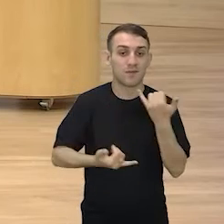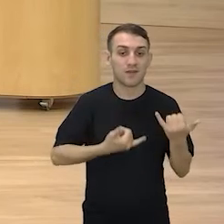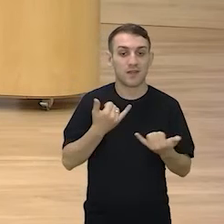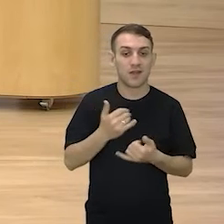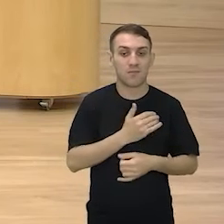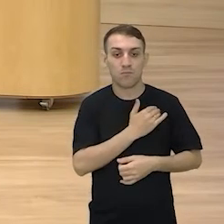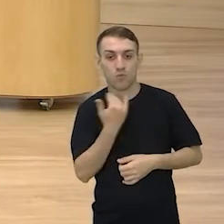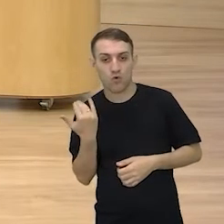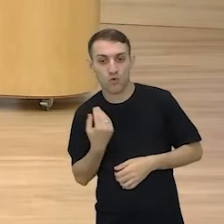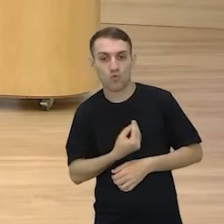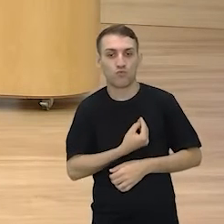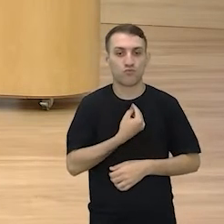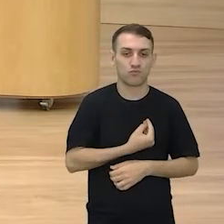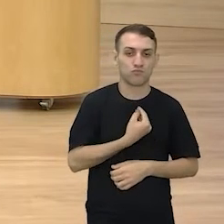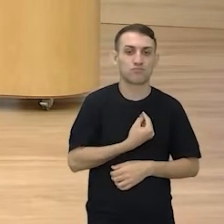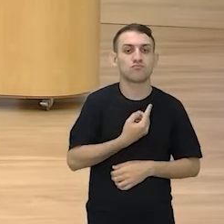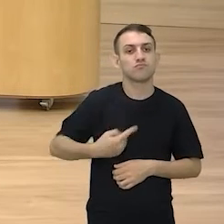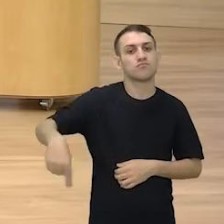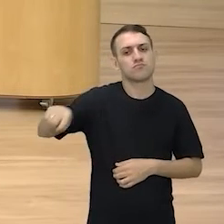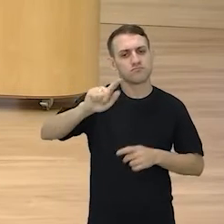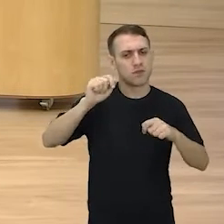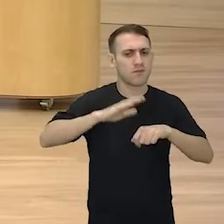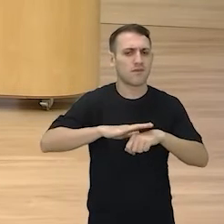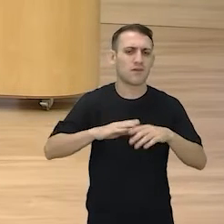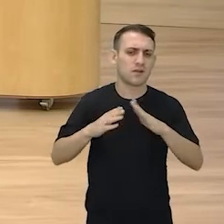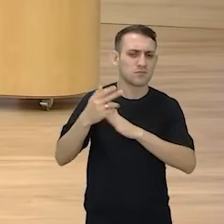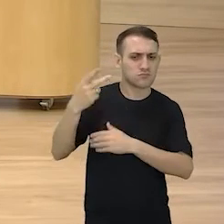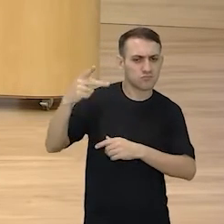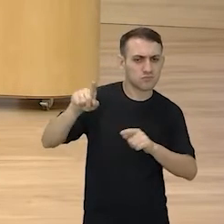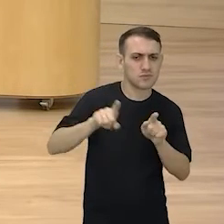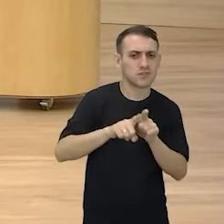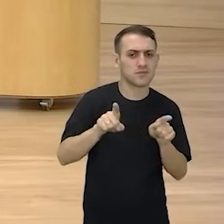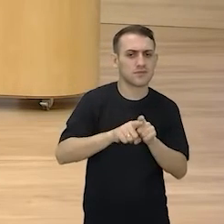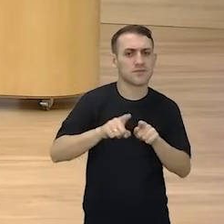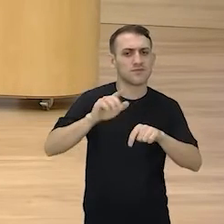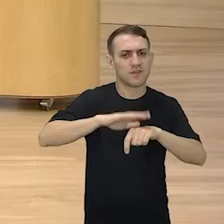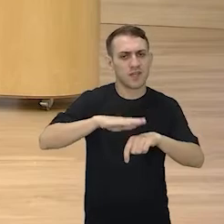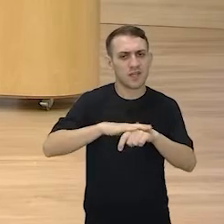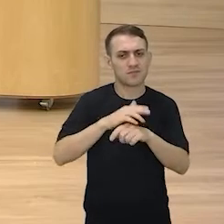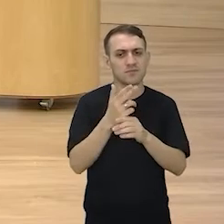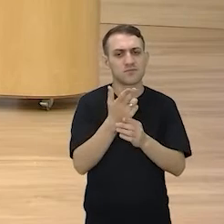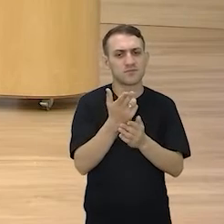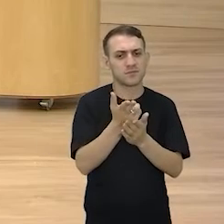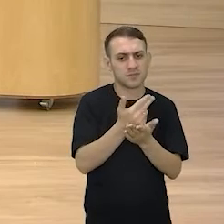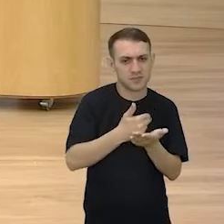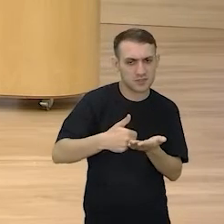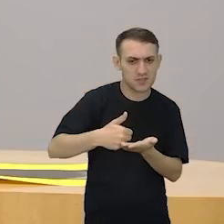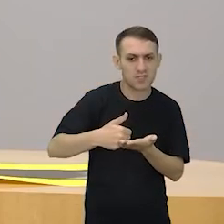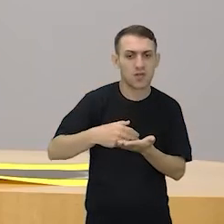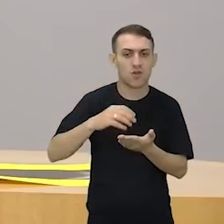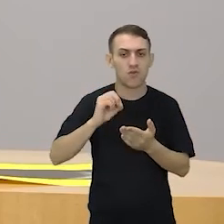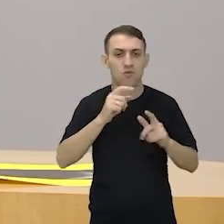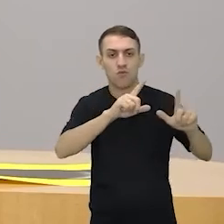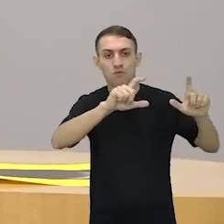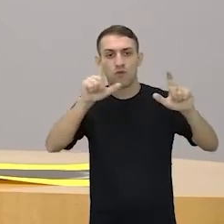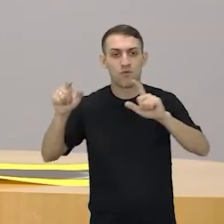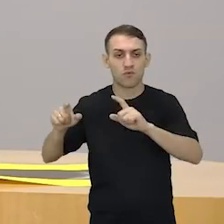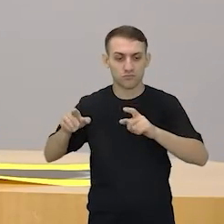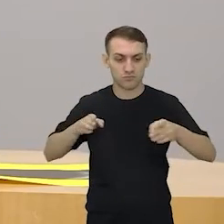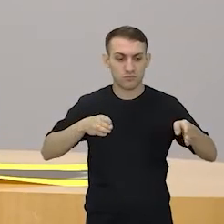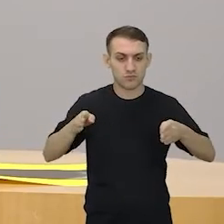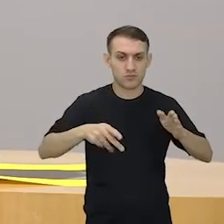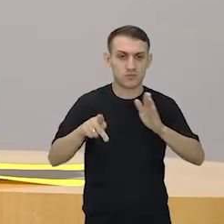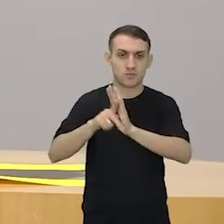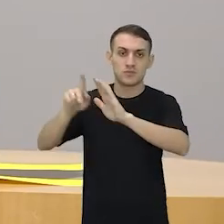vivo. Vocês podem fazer isso aí na casa de vocês. Façam os desenhos ou as fotos das fases da